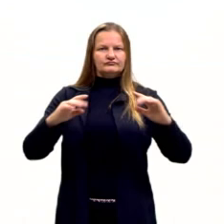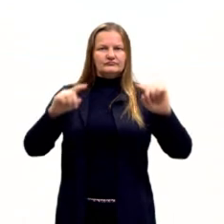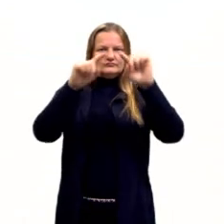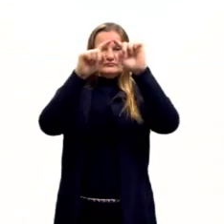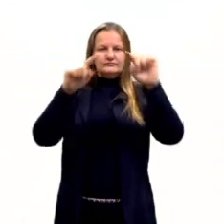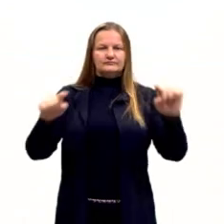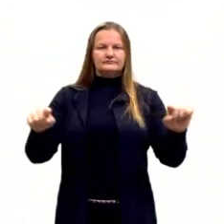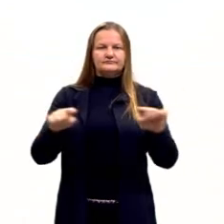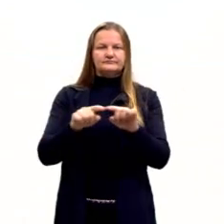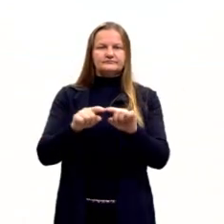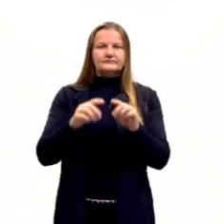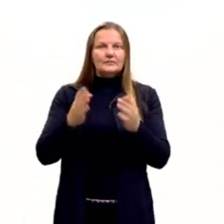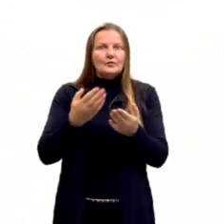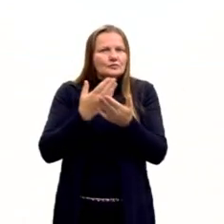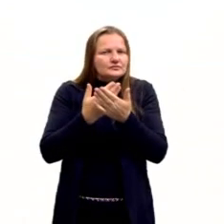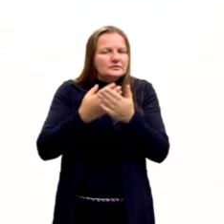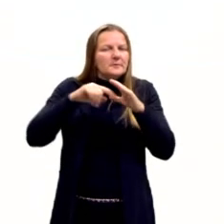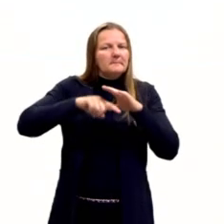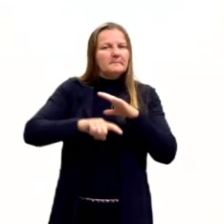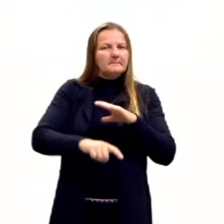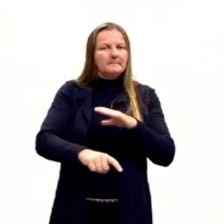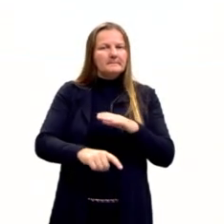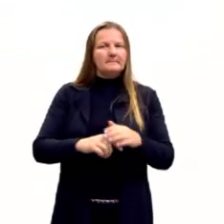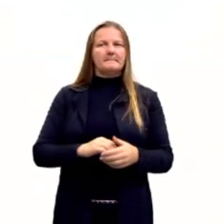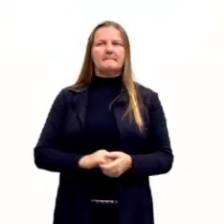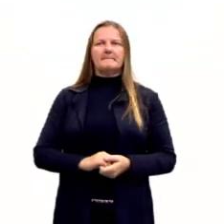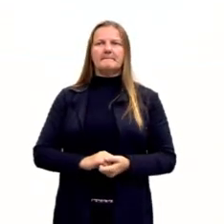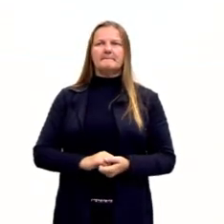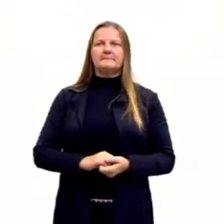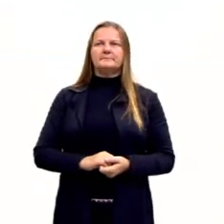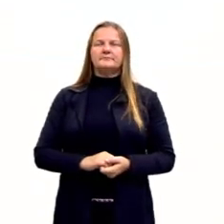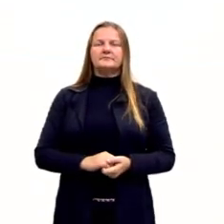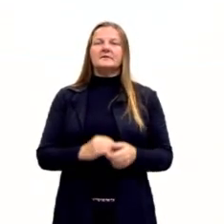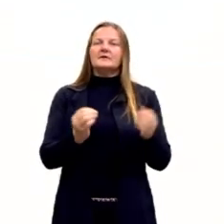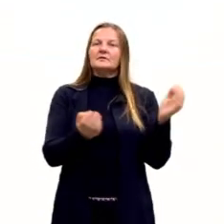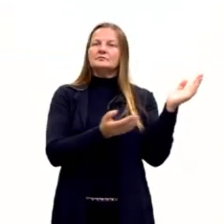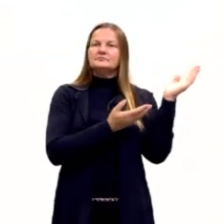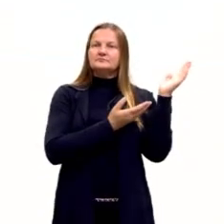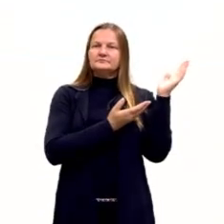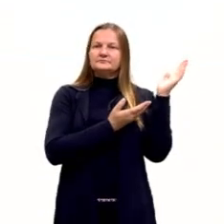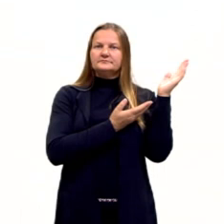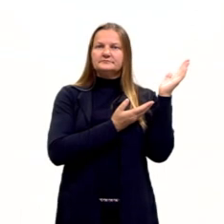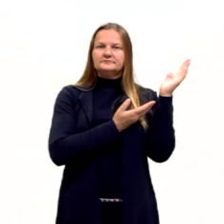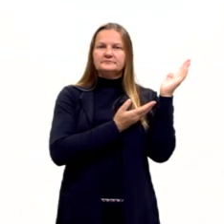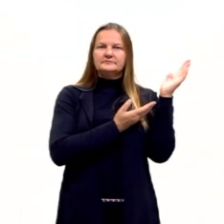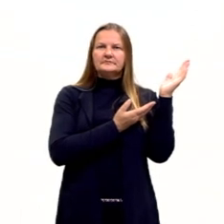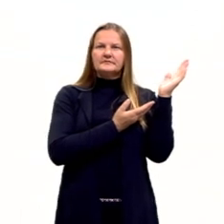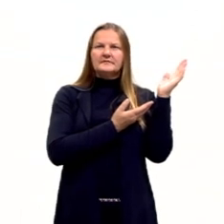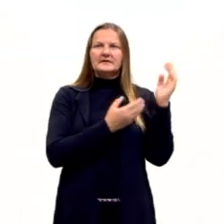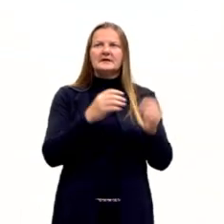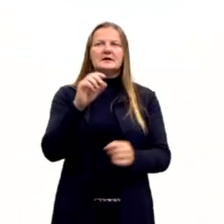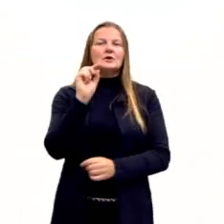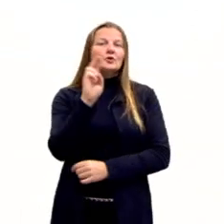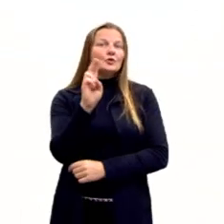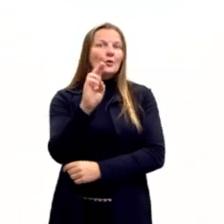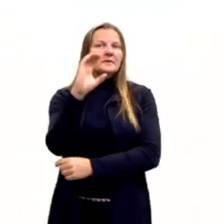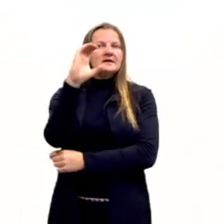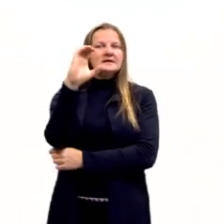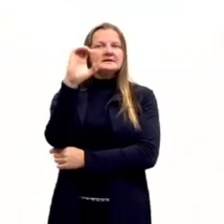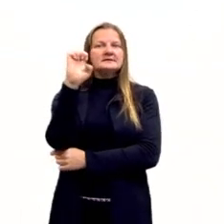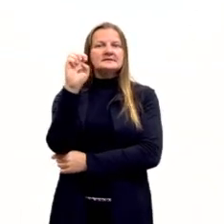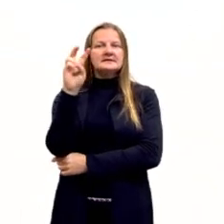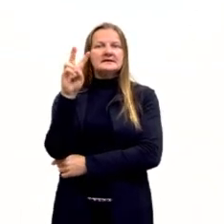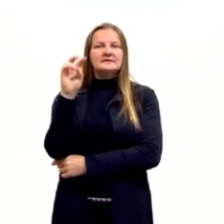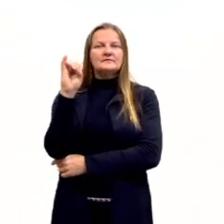pontos notáveis de um triângulo. Aqui eu trago para vocês então as sevianas, o que são